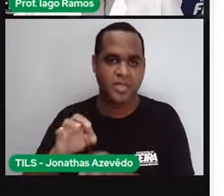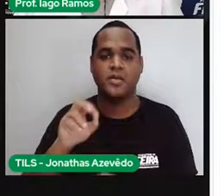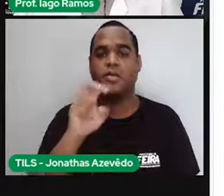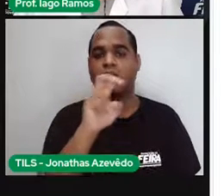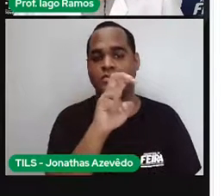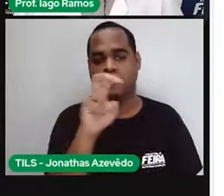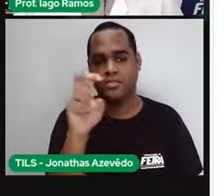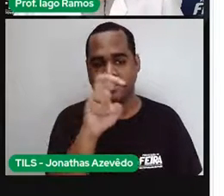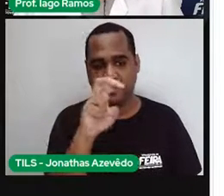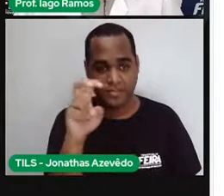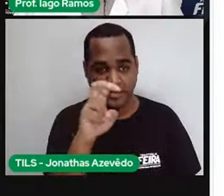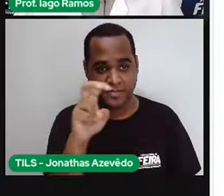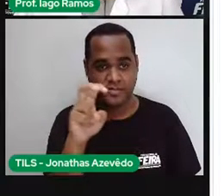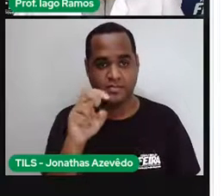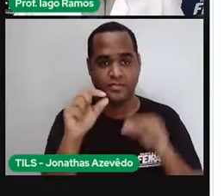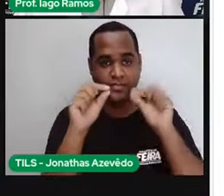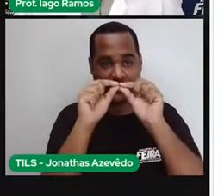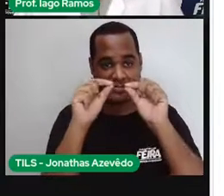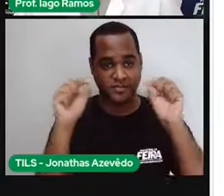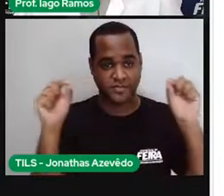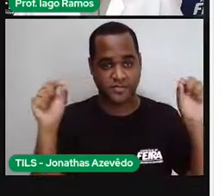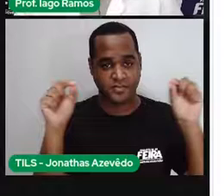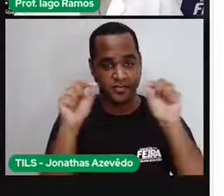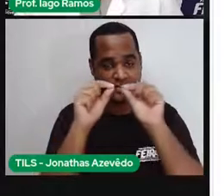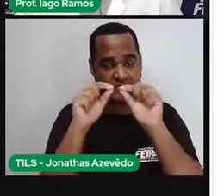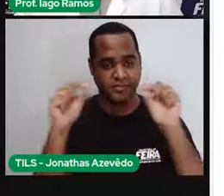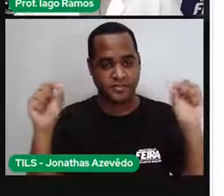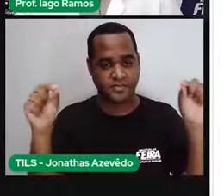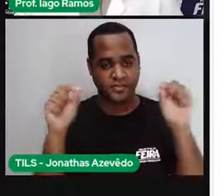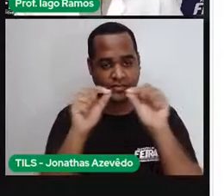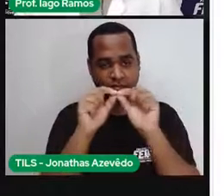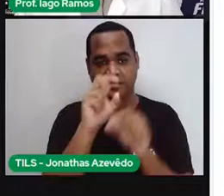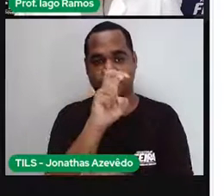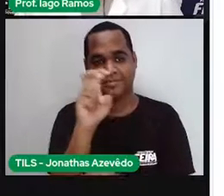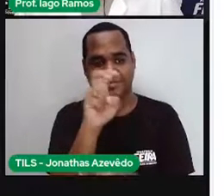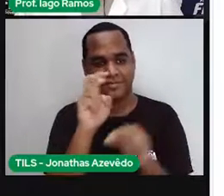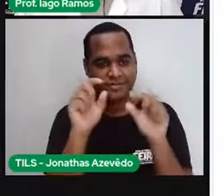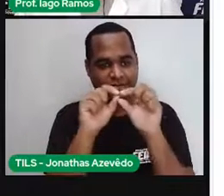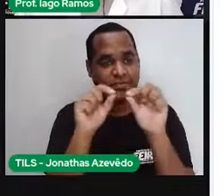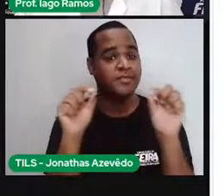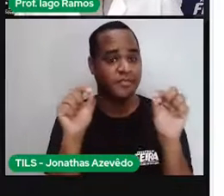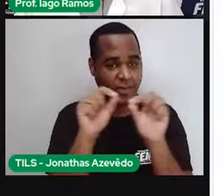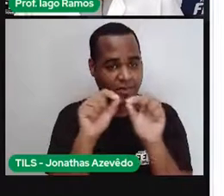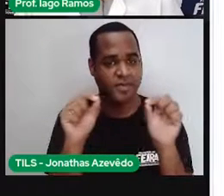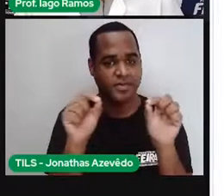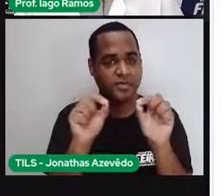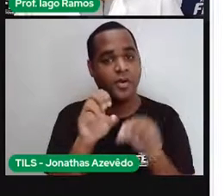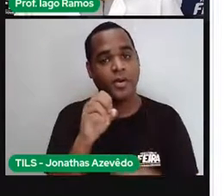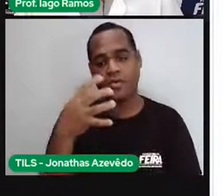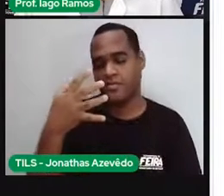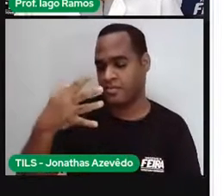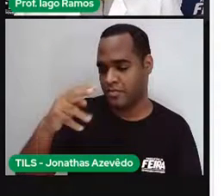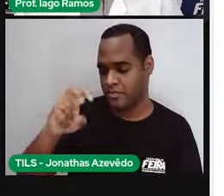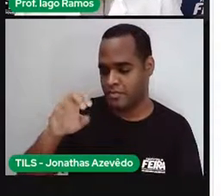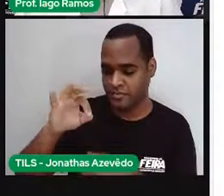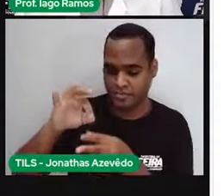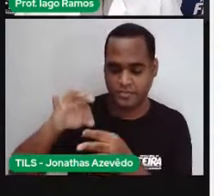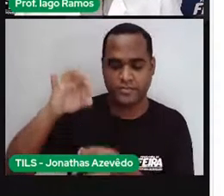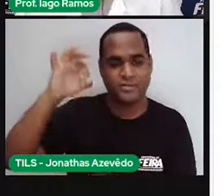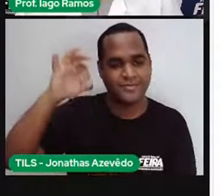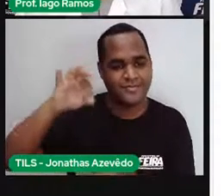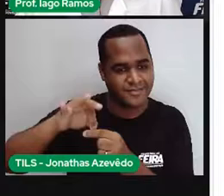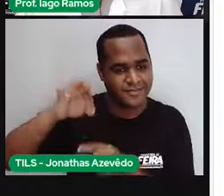que o comprimento desse retângulo vai ser 55 e a largura vai ser